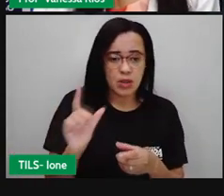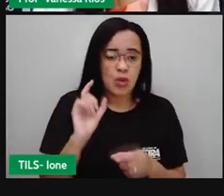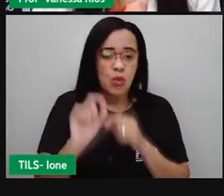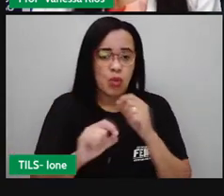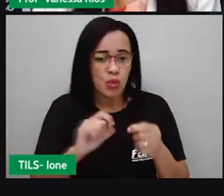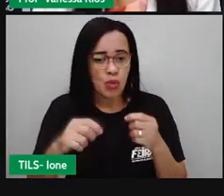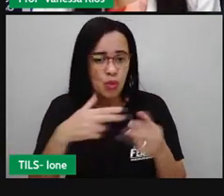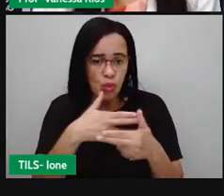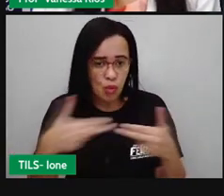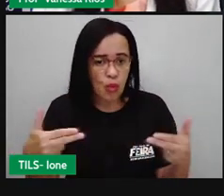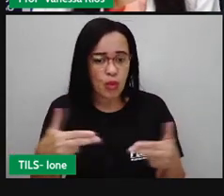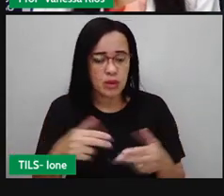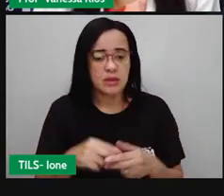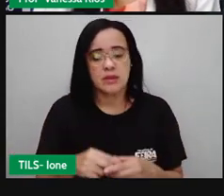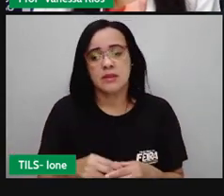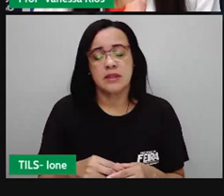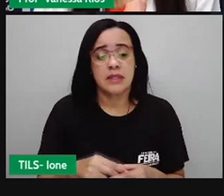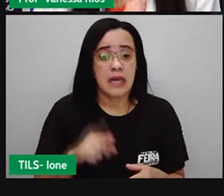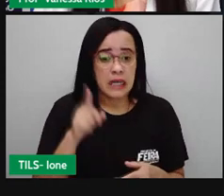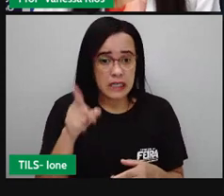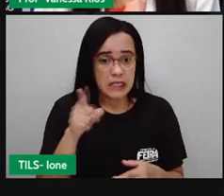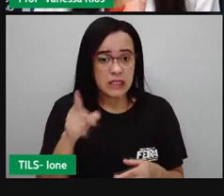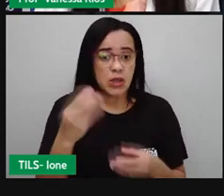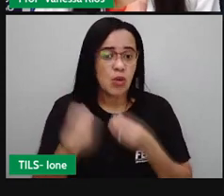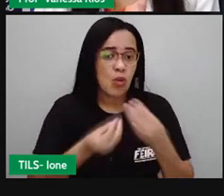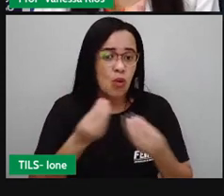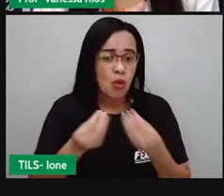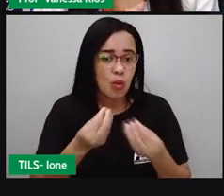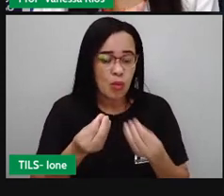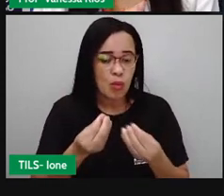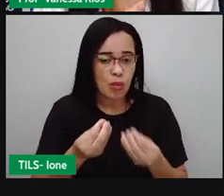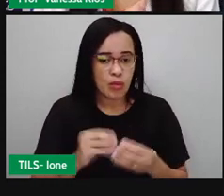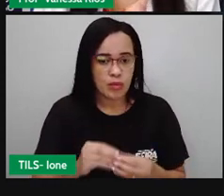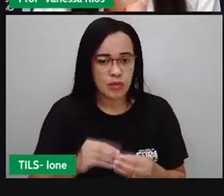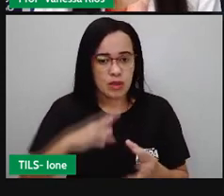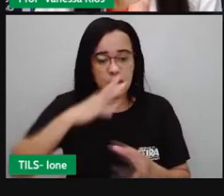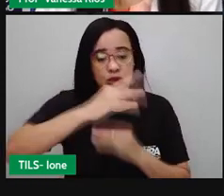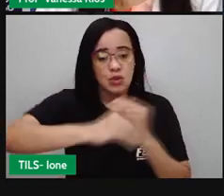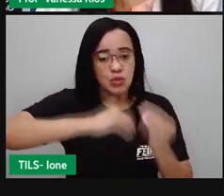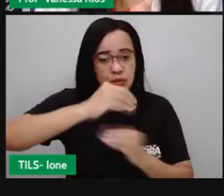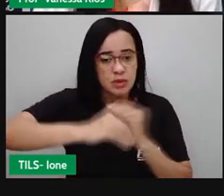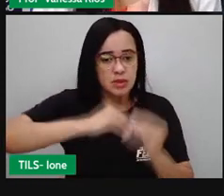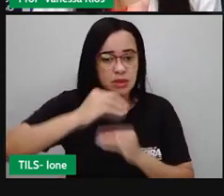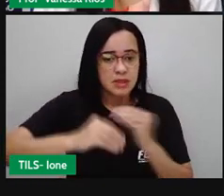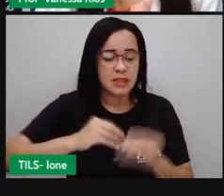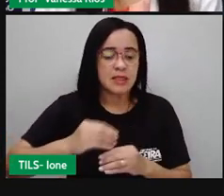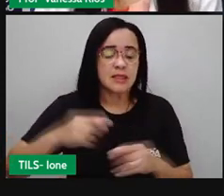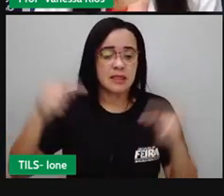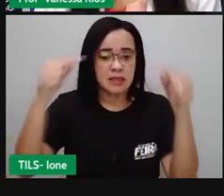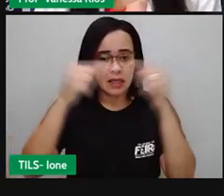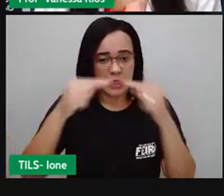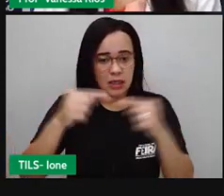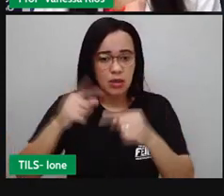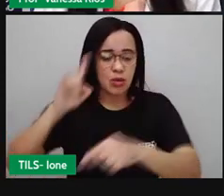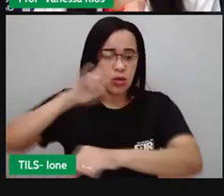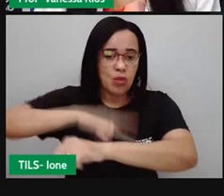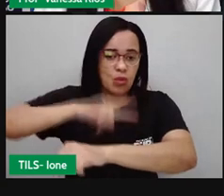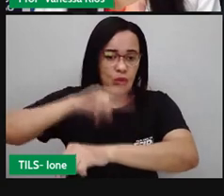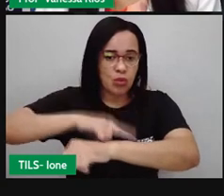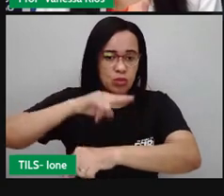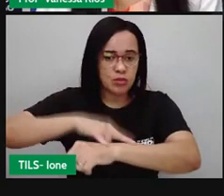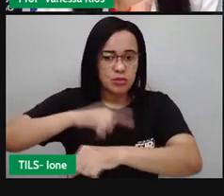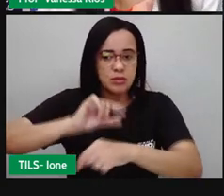amônia. E isso é forma aí as substâncias que formam a urina. Que segue aí para as vias